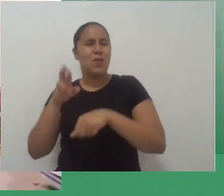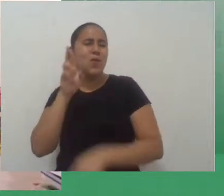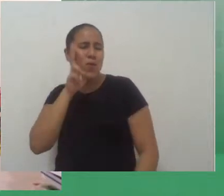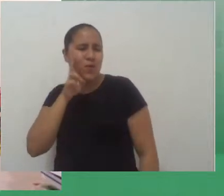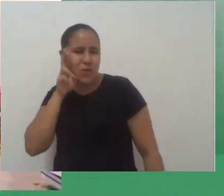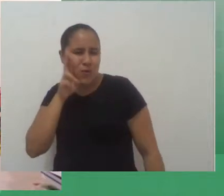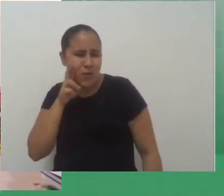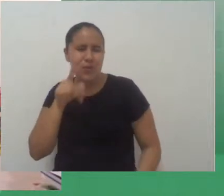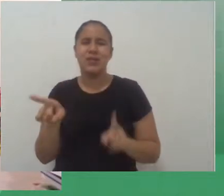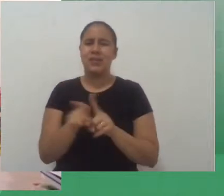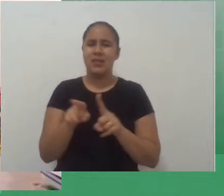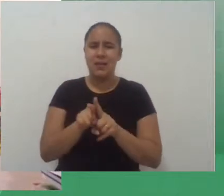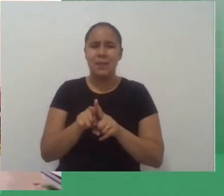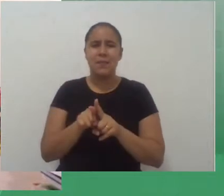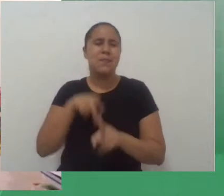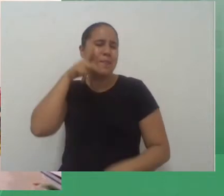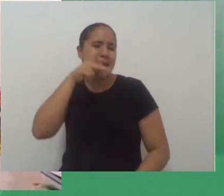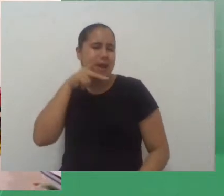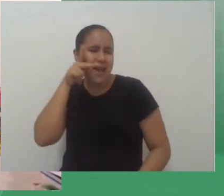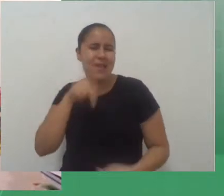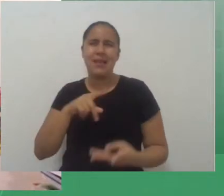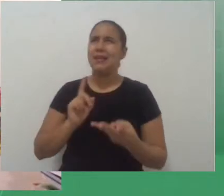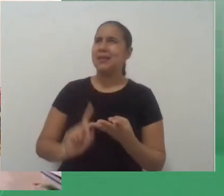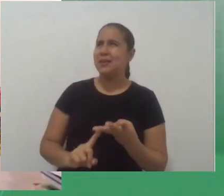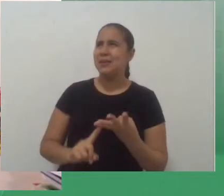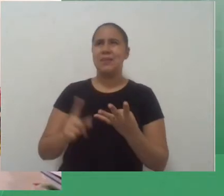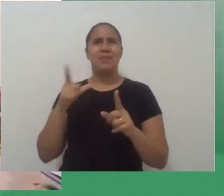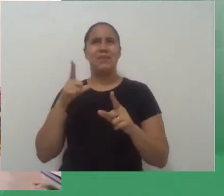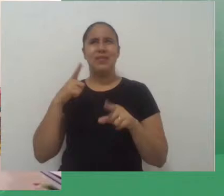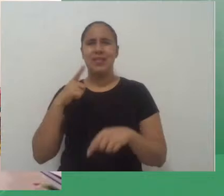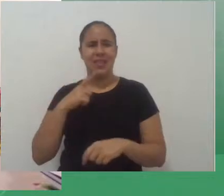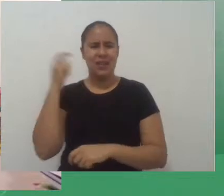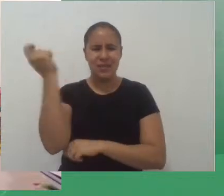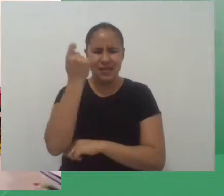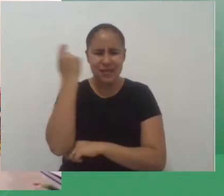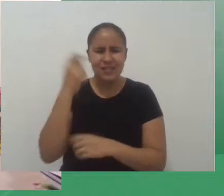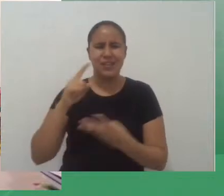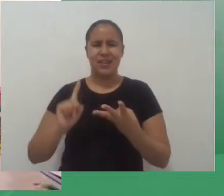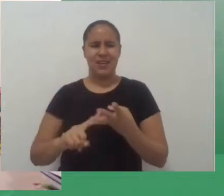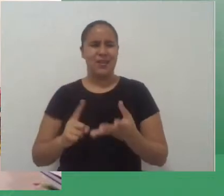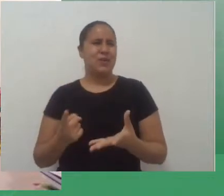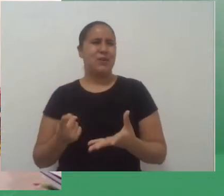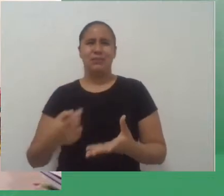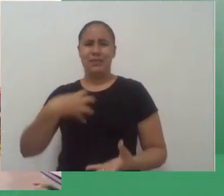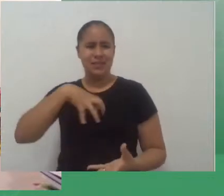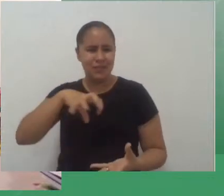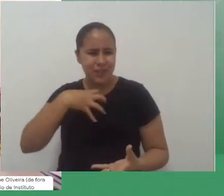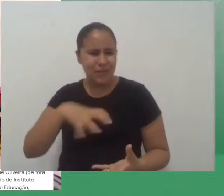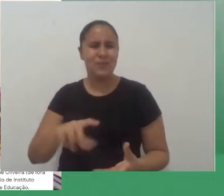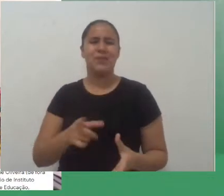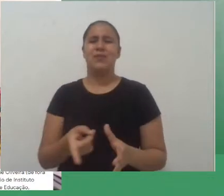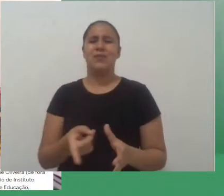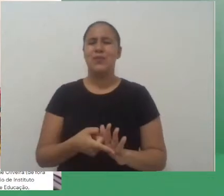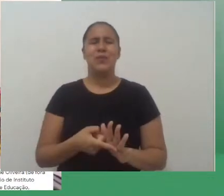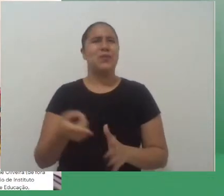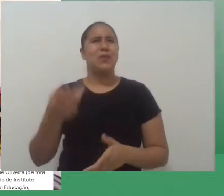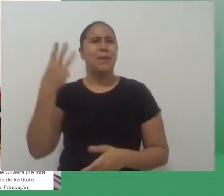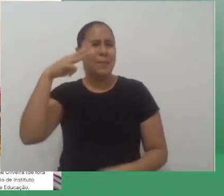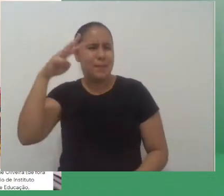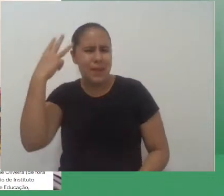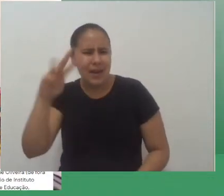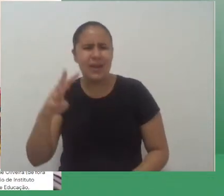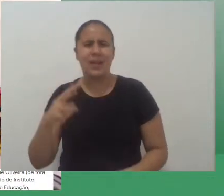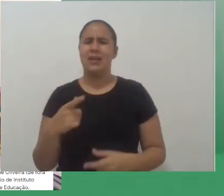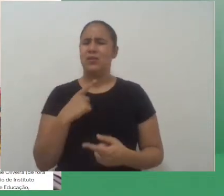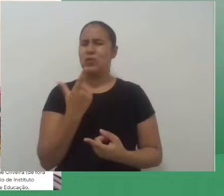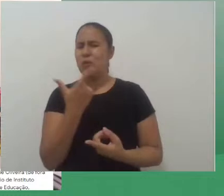Paraíba, da Universidade Federal Fluminense do Rio de Janeiro, de Salvador, de Brejel do Maranhão, Luiz Correia,